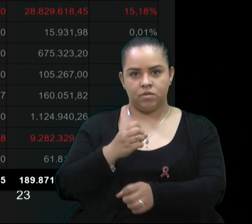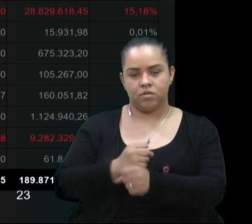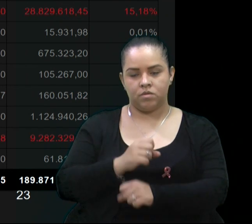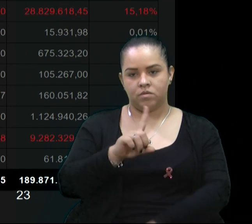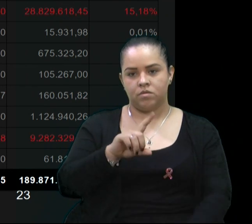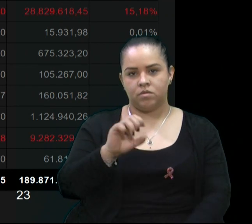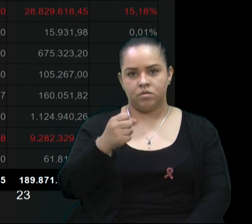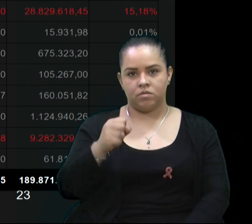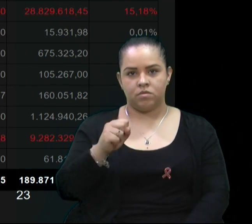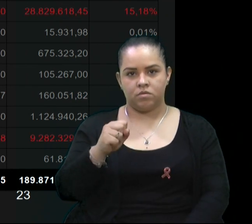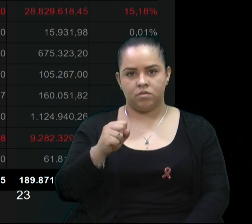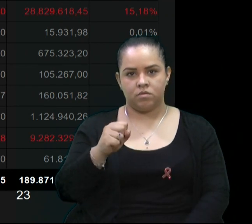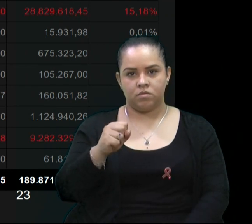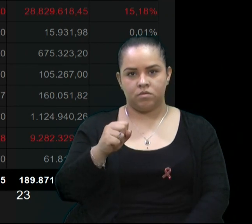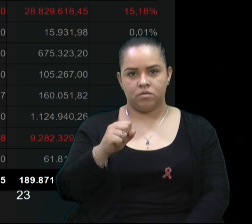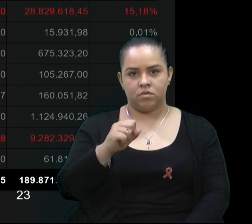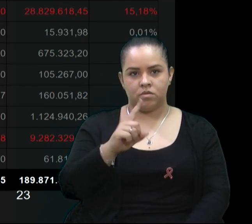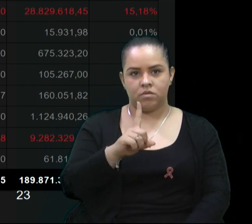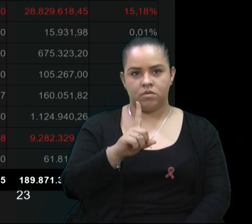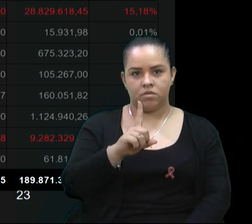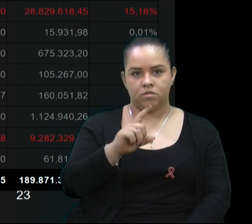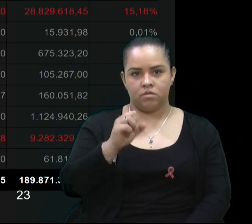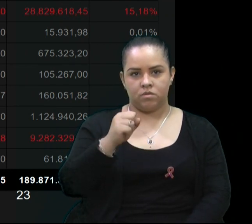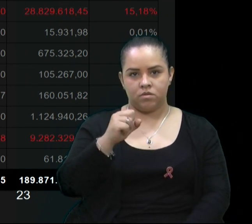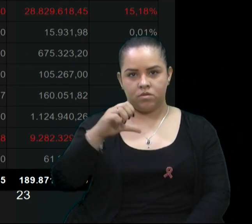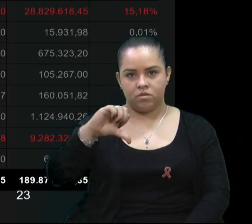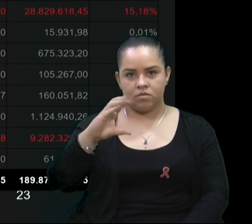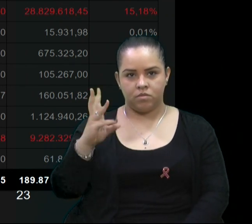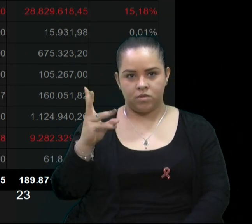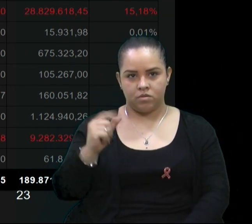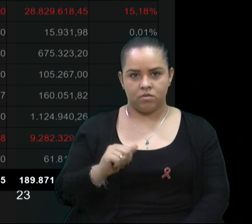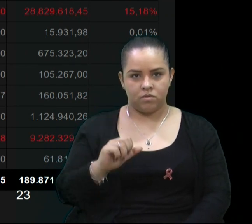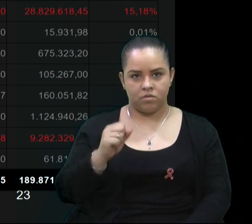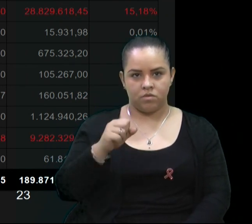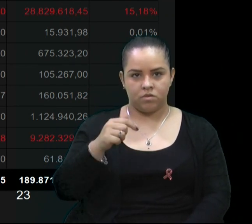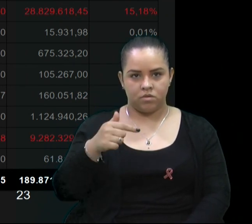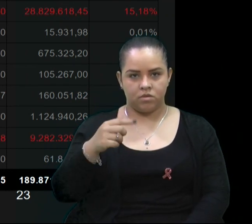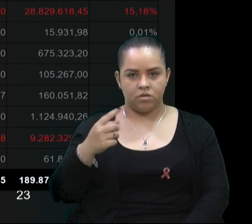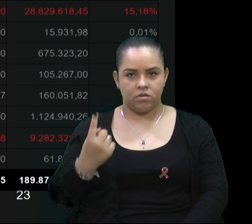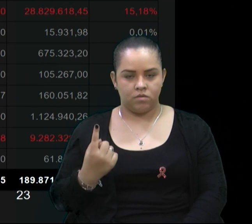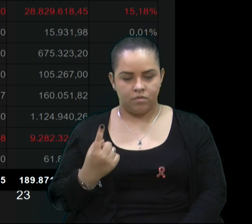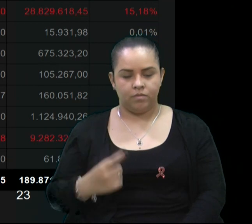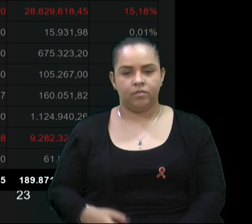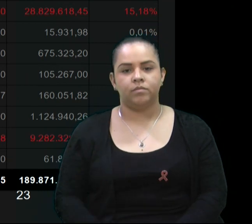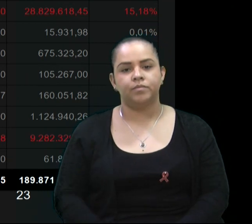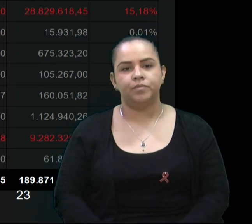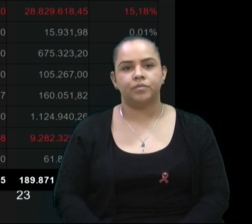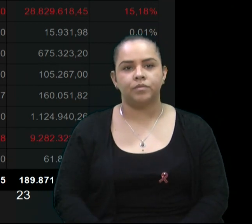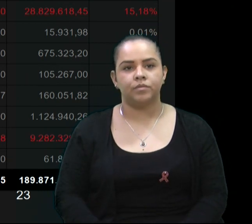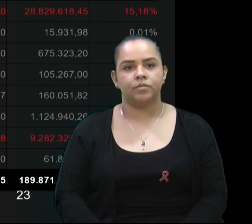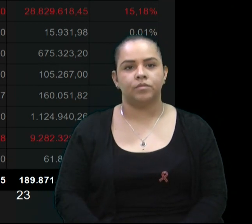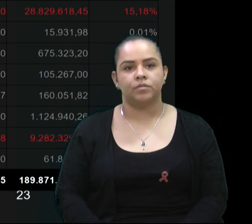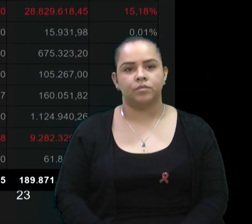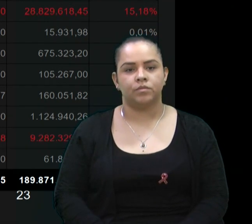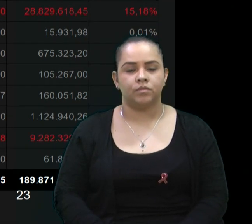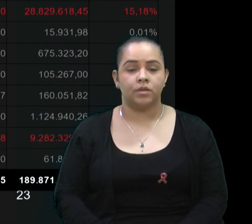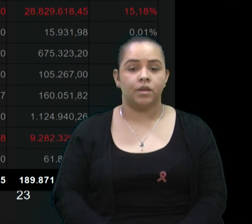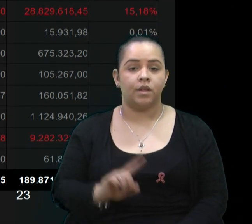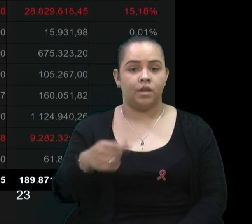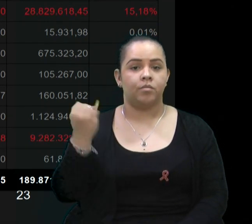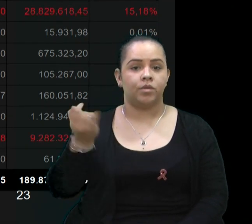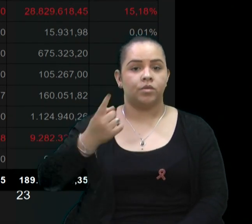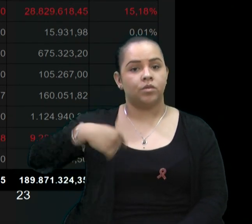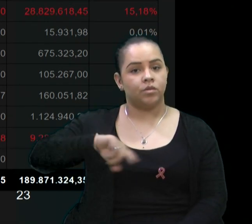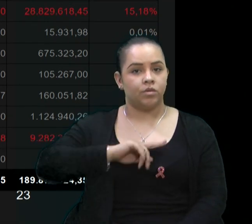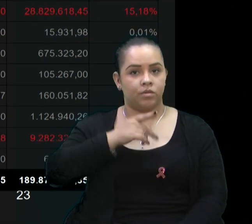189.871.000,00. Aqui, nós temos que salientar que se nós